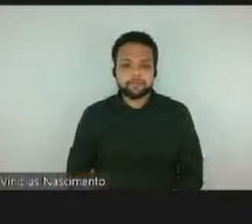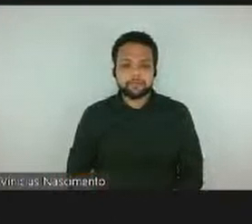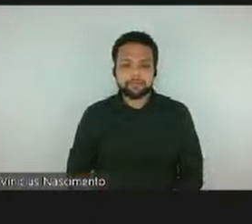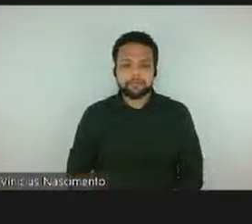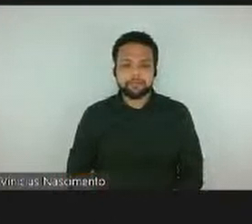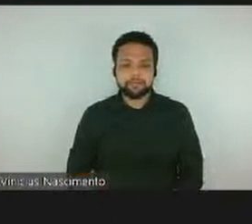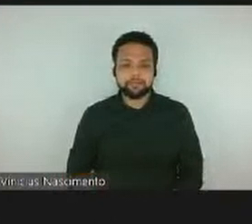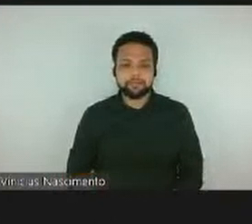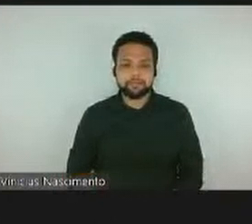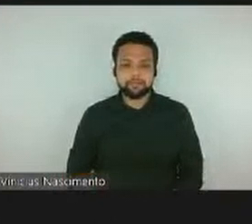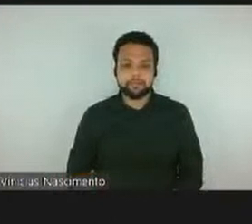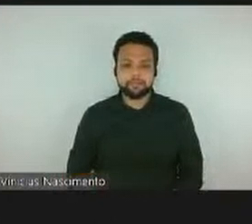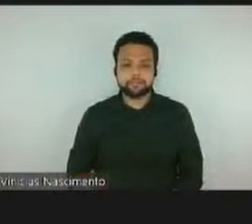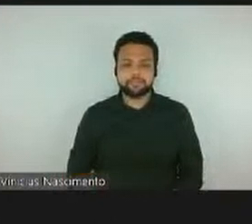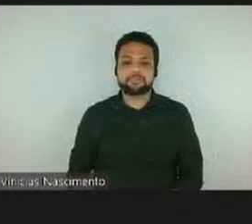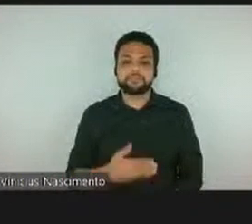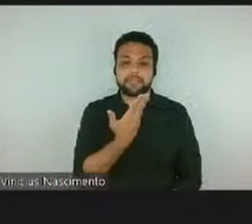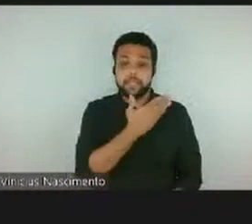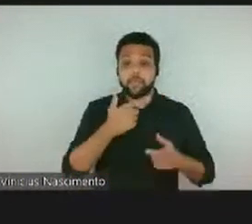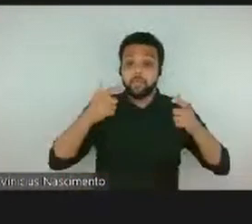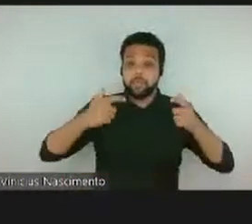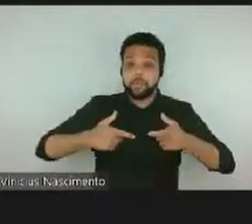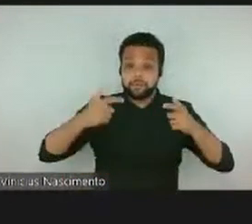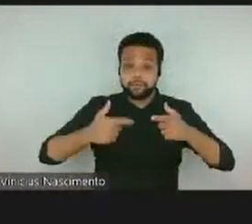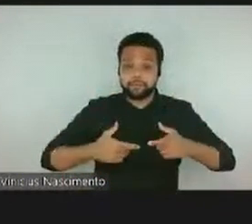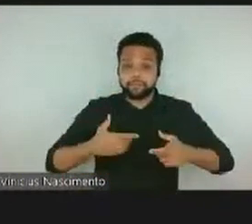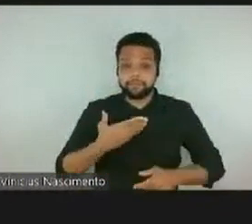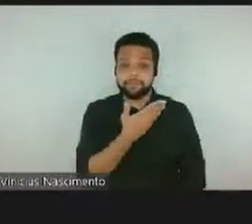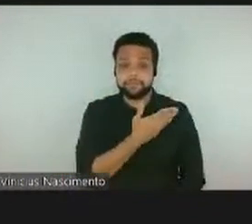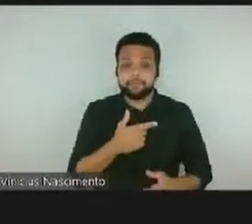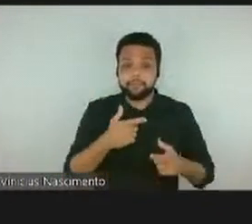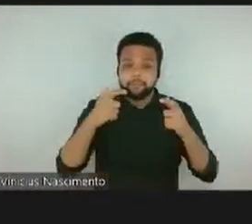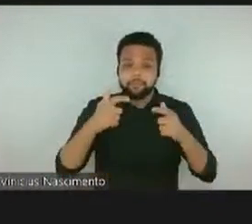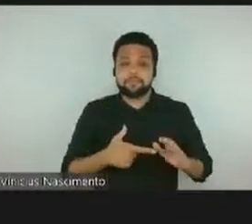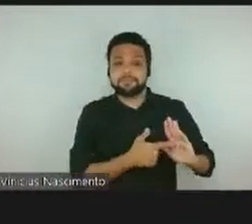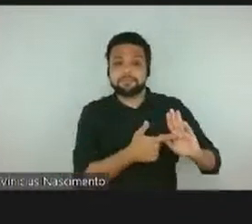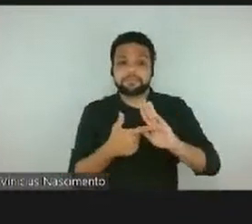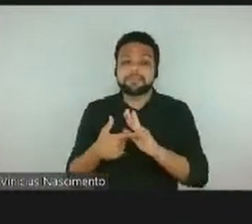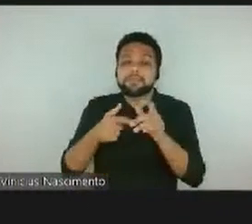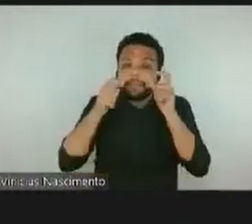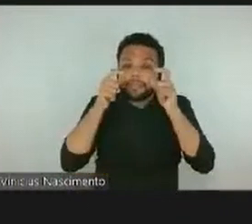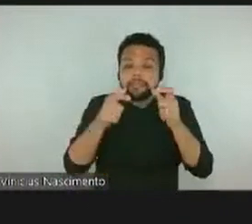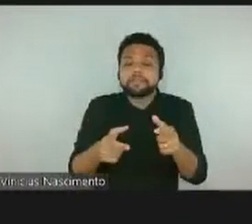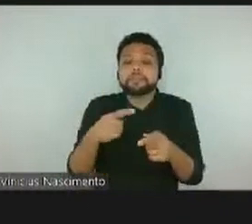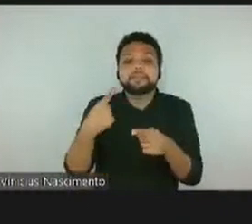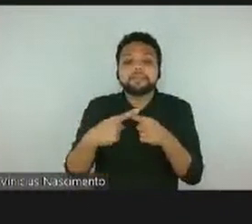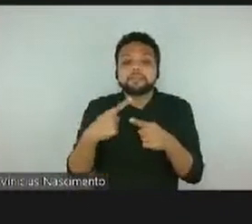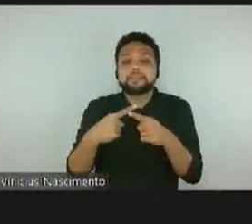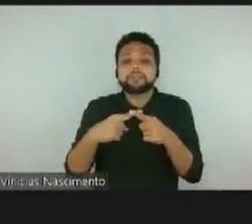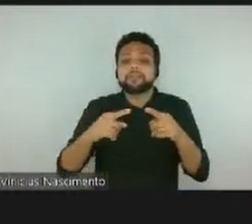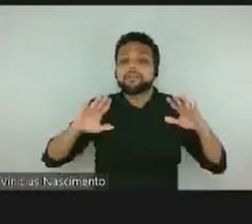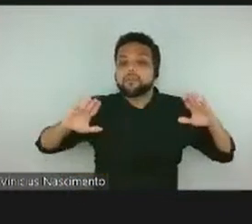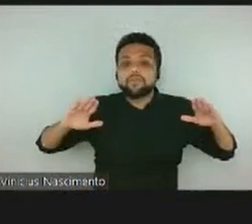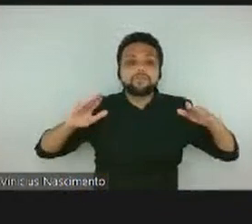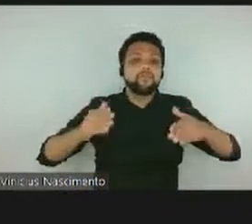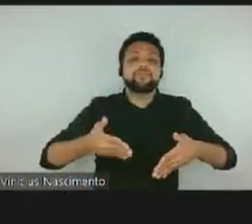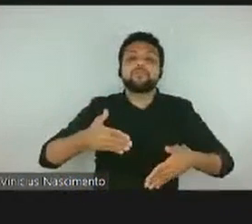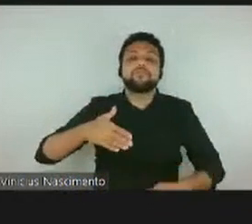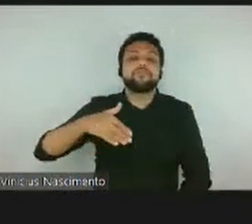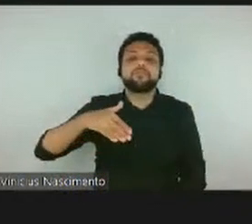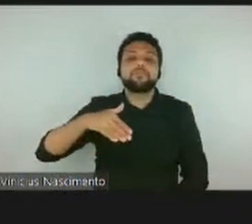E aqui está o espaço, nessa exposição, foi muito interessante, porque o foco maior era,